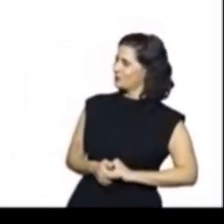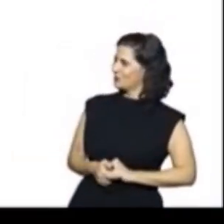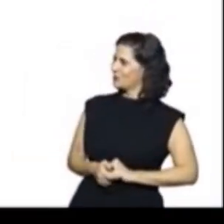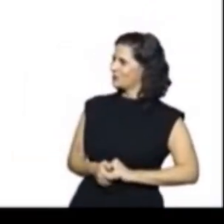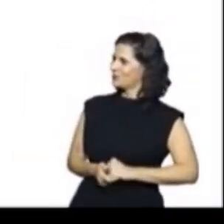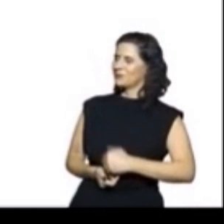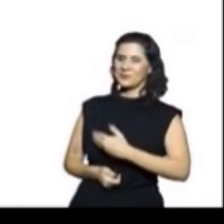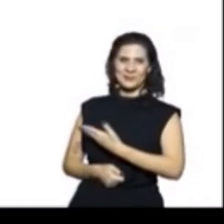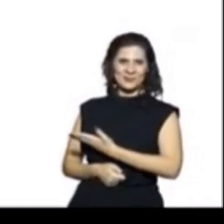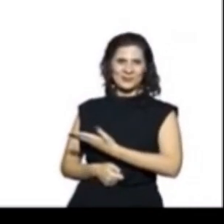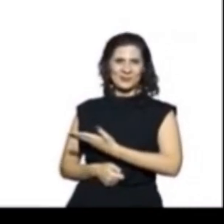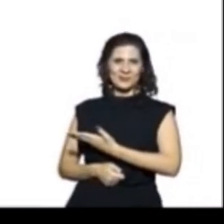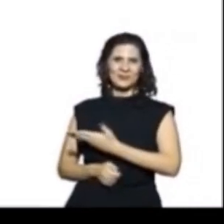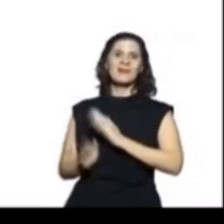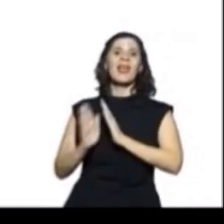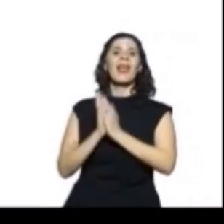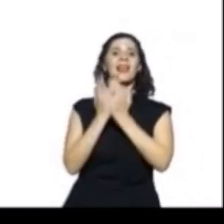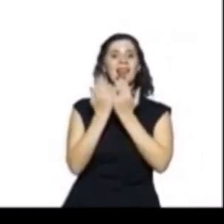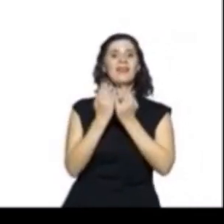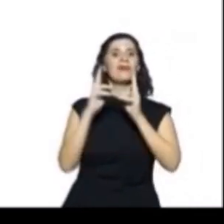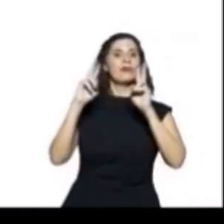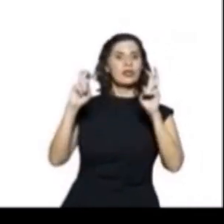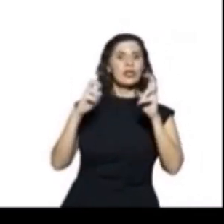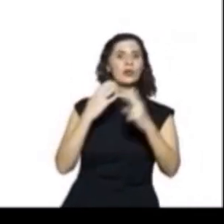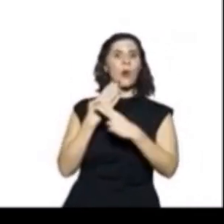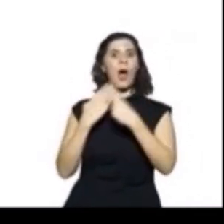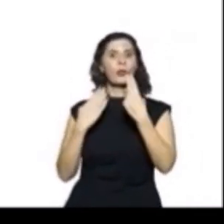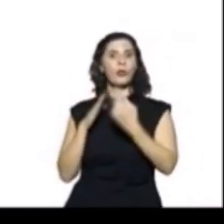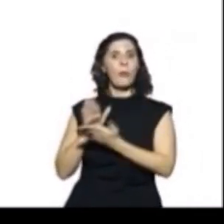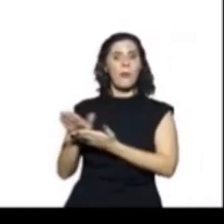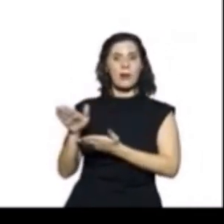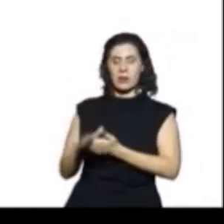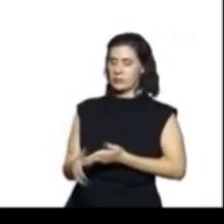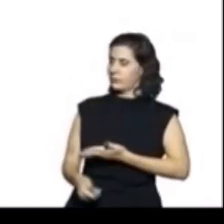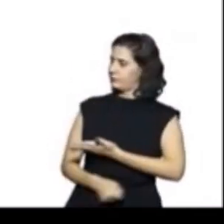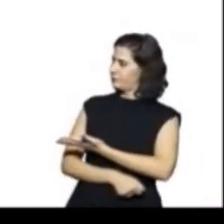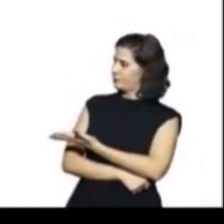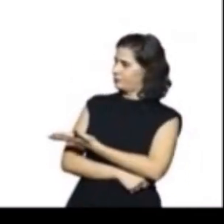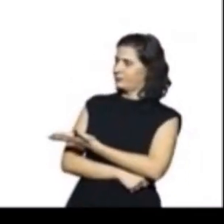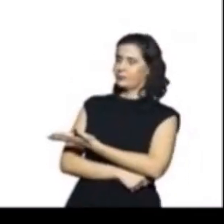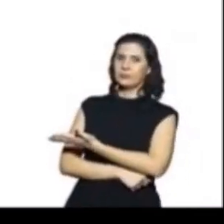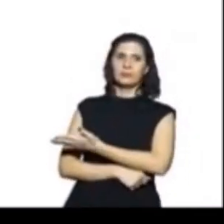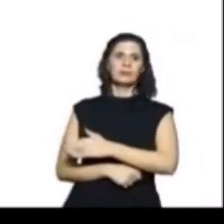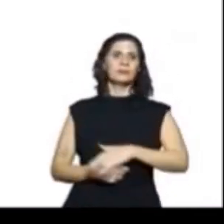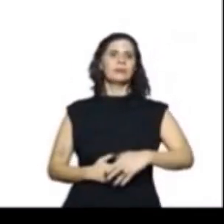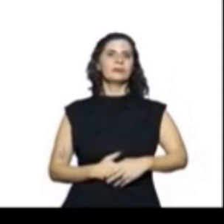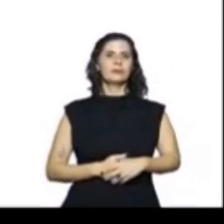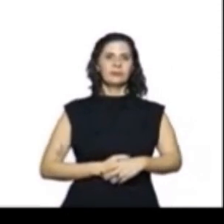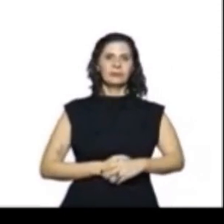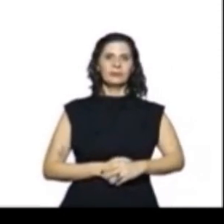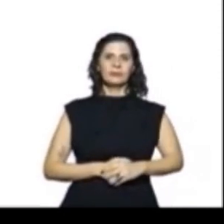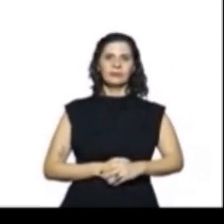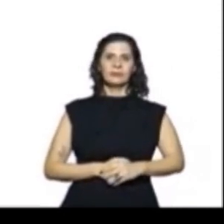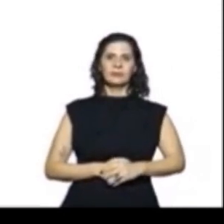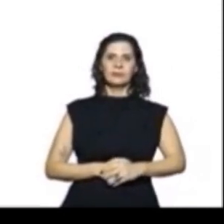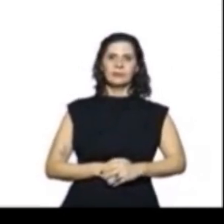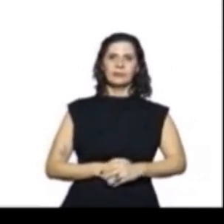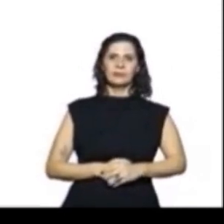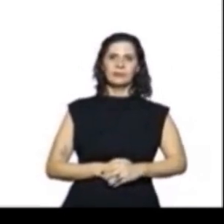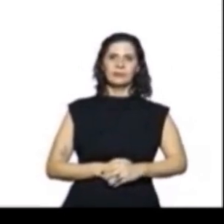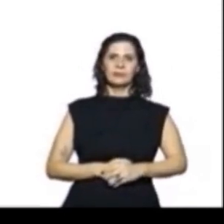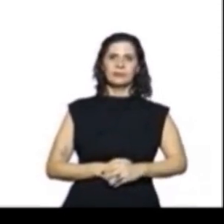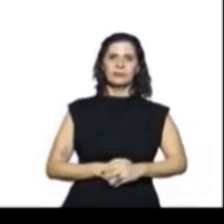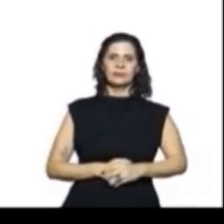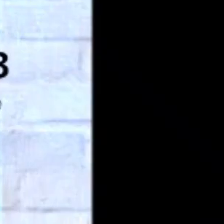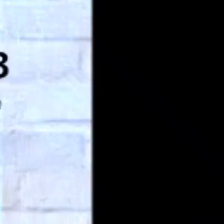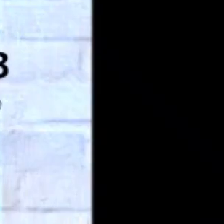Um, dois, três, dois, um. O amor é um palíndromo. De Marina Kohn, editora Penalux.